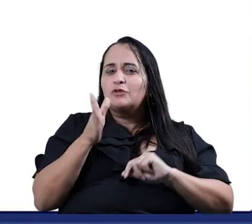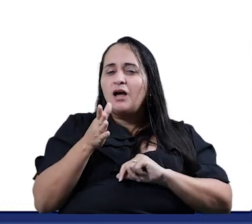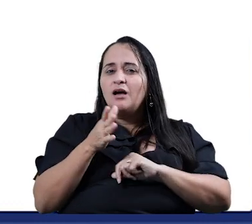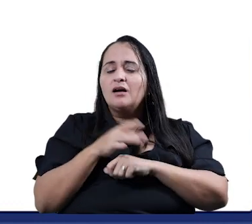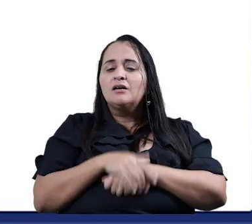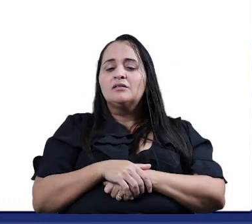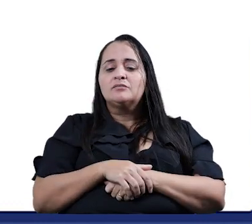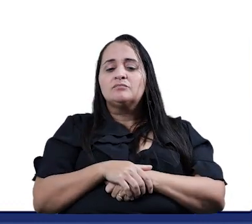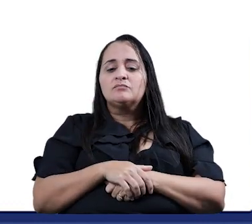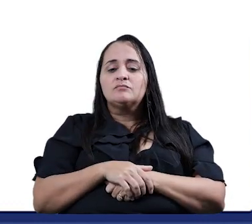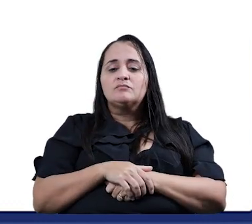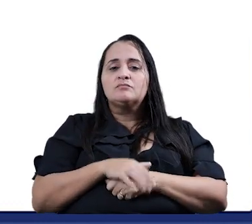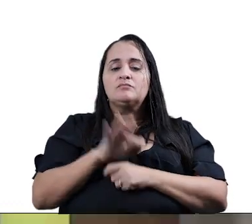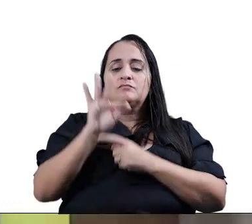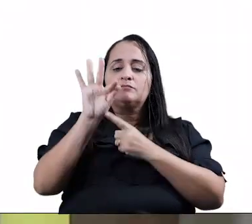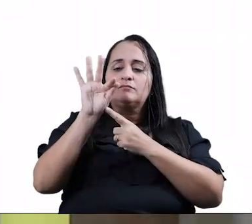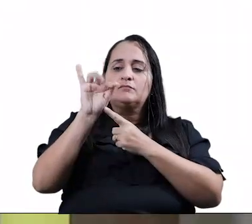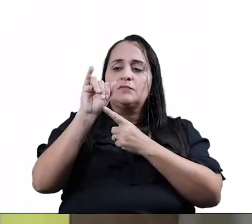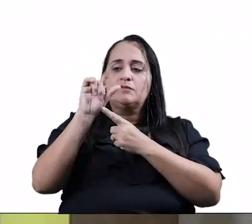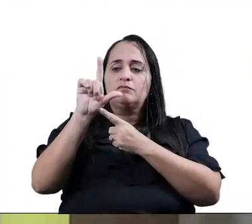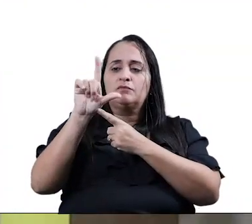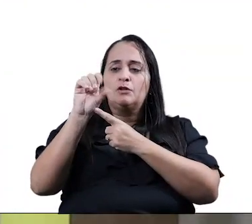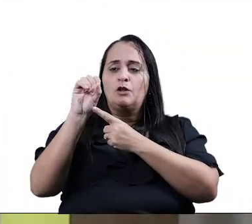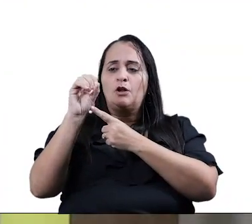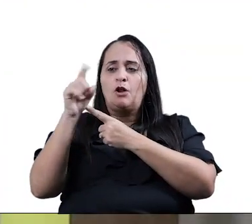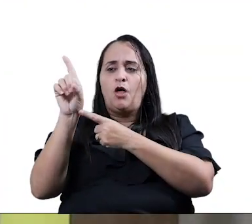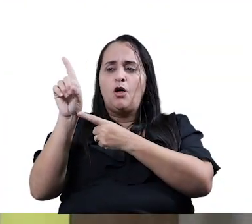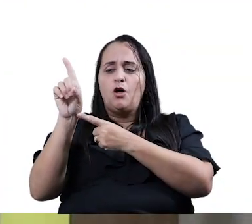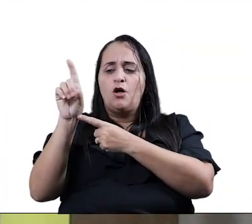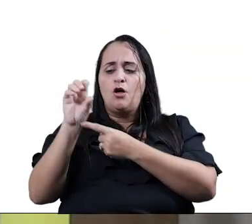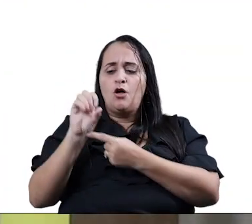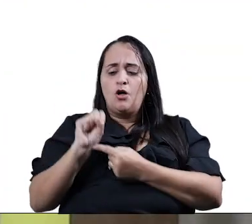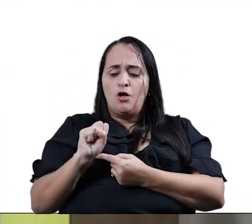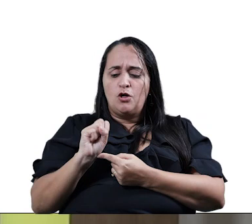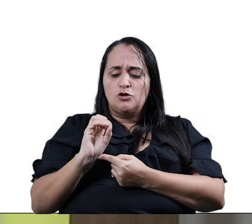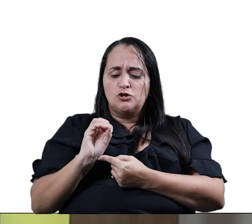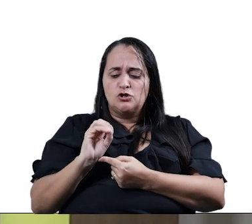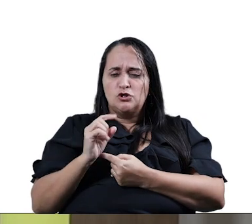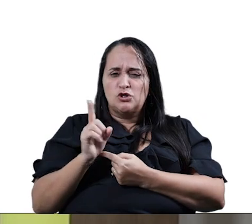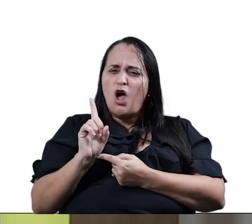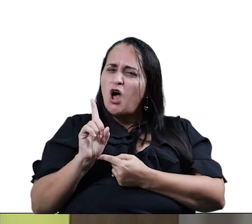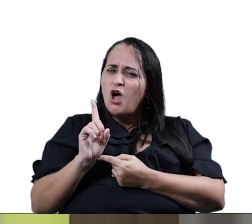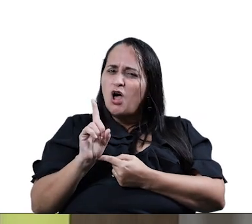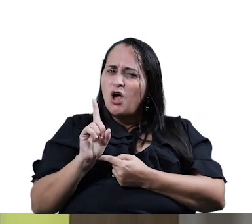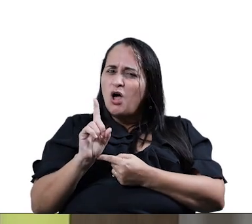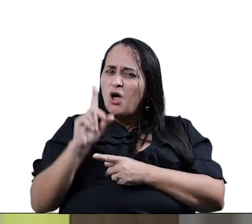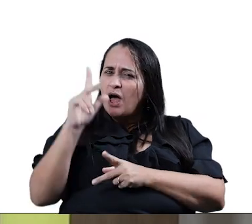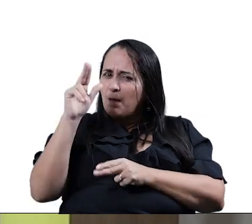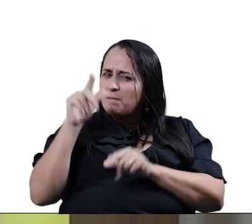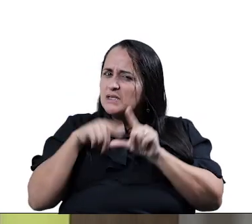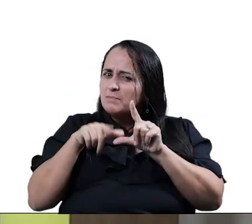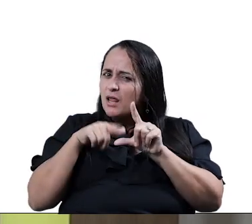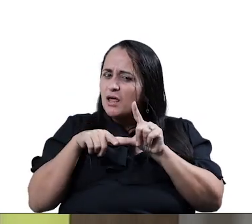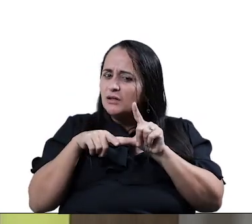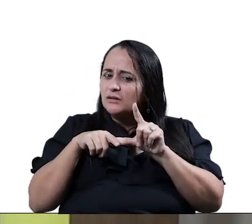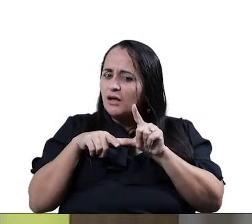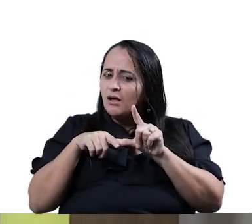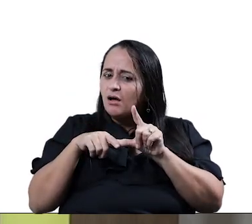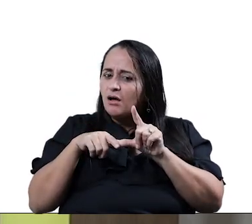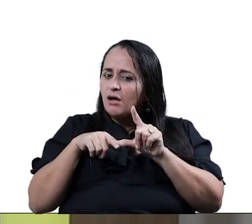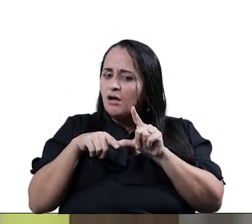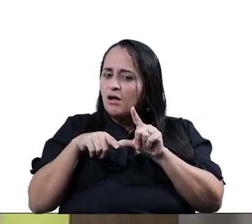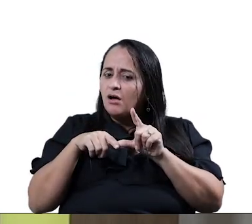Ó Filó Só É a mesma letra? Ó